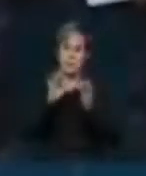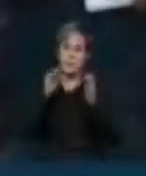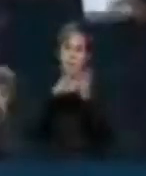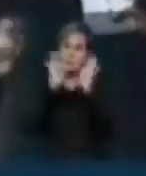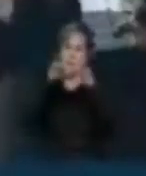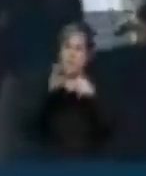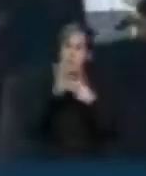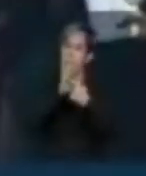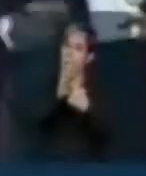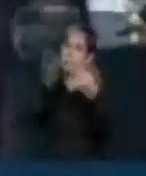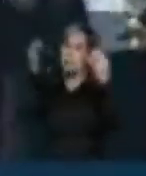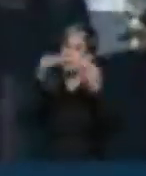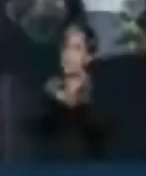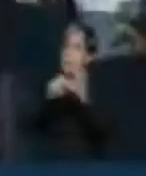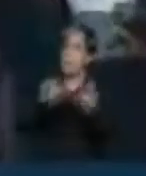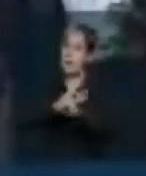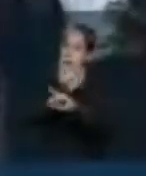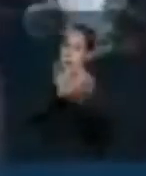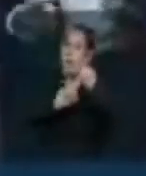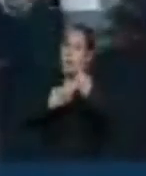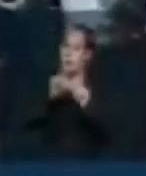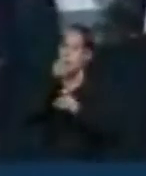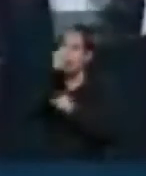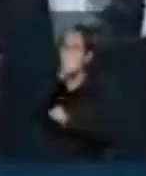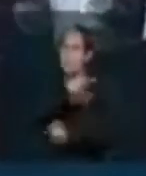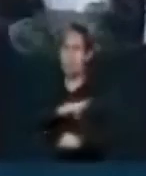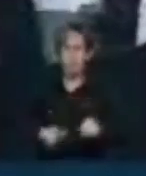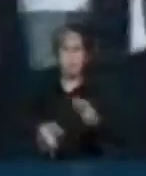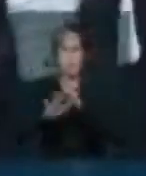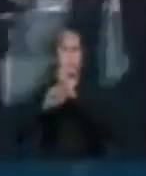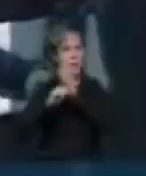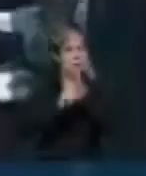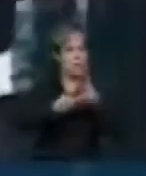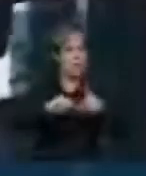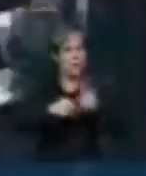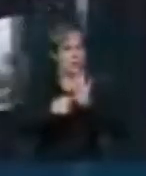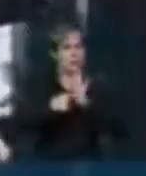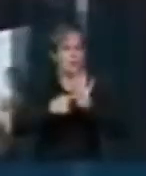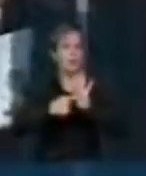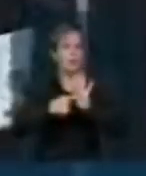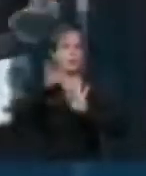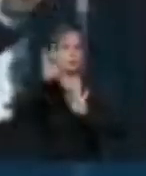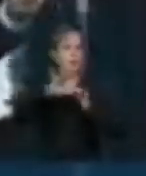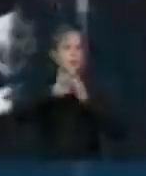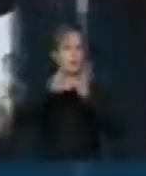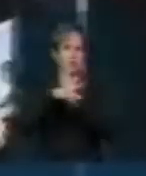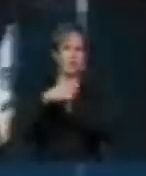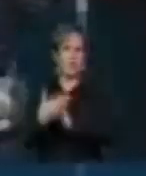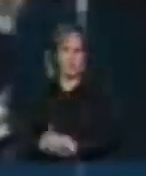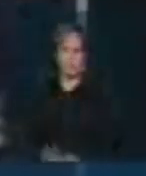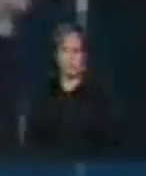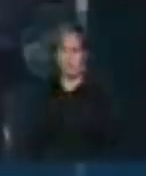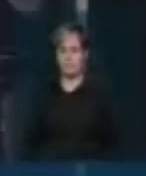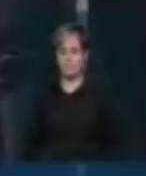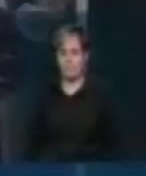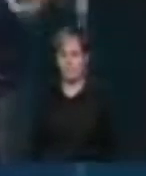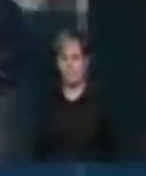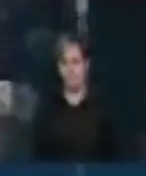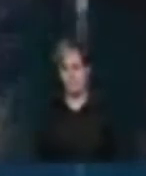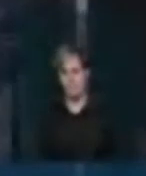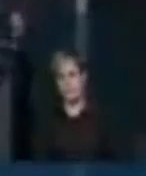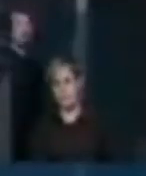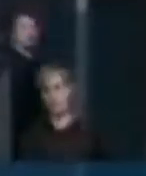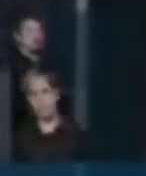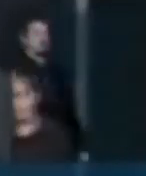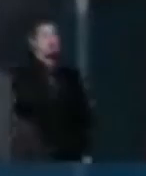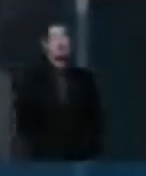revelar as infiltrações nos poderes da República que ameaçam o Estado democrático de direito. Por isso é bom lembrar, mudanças abrem